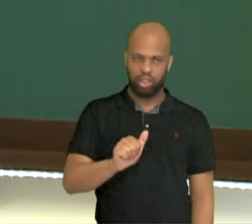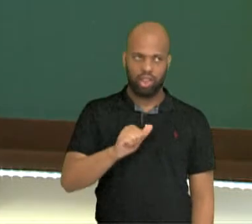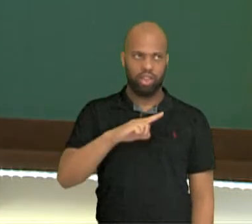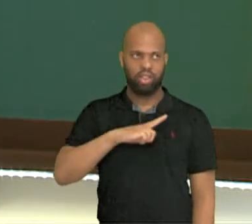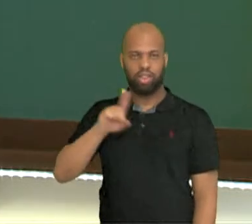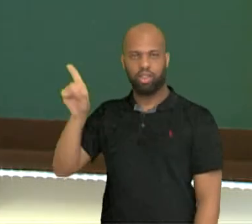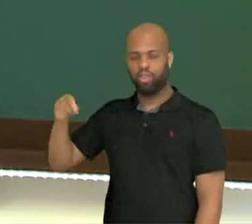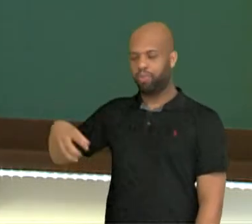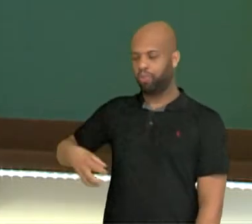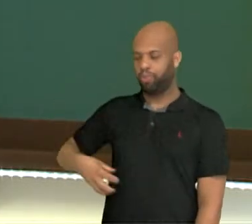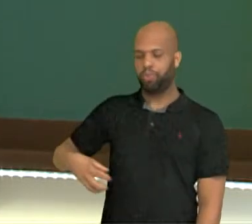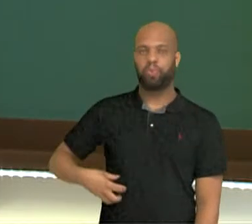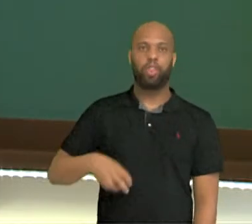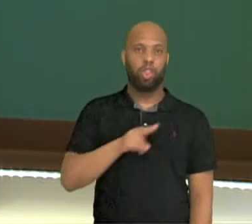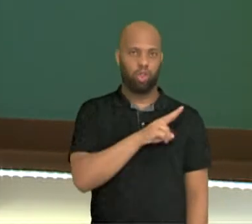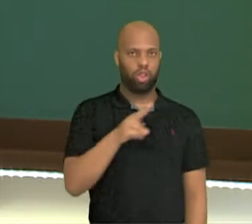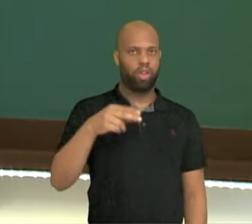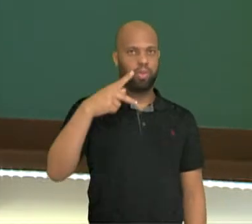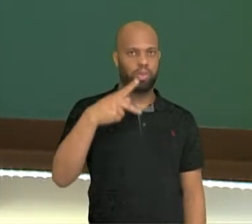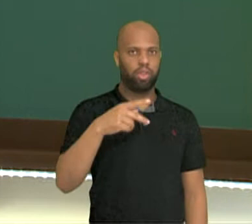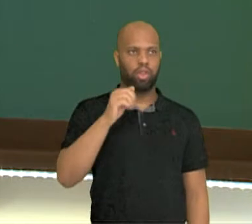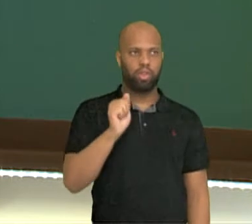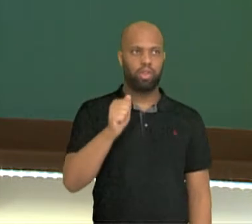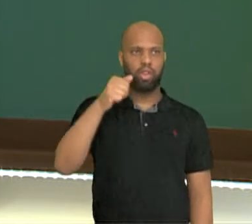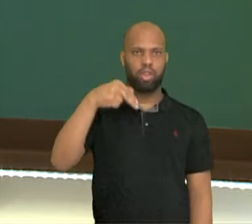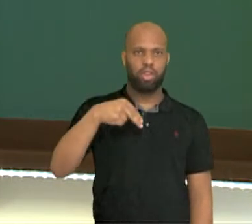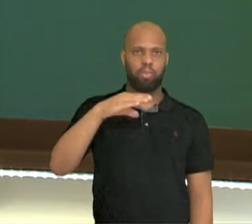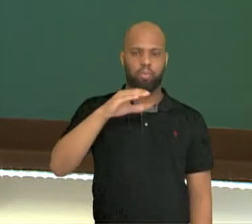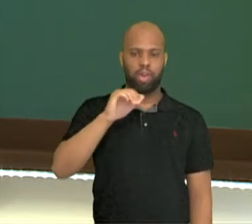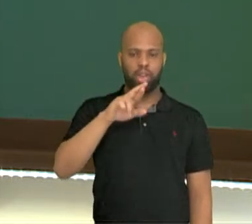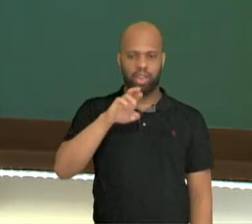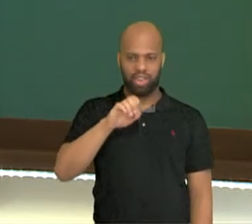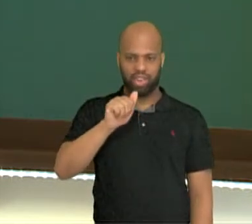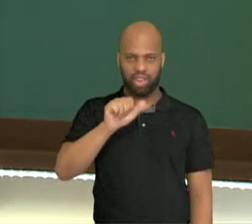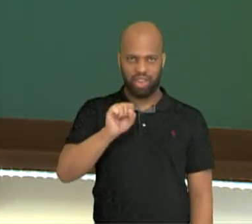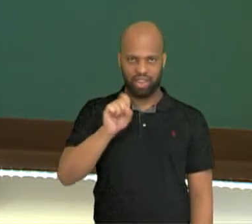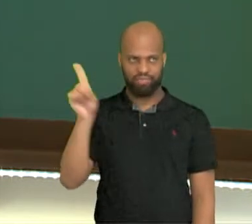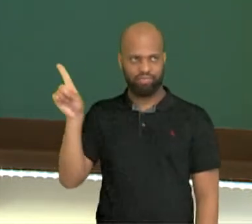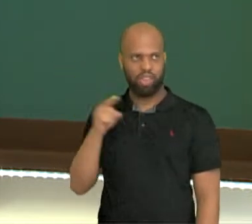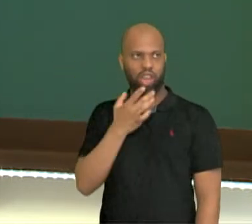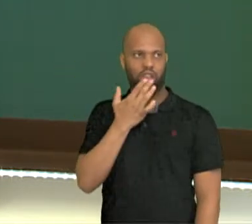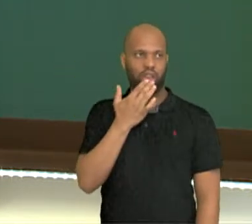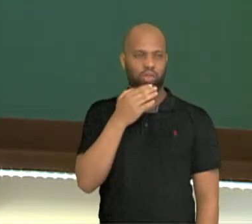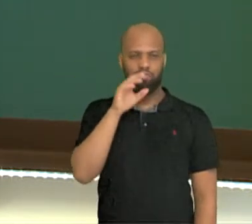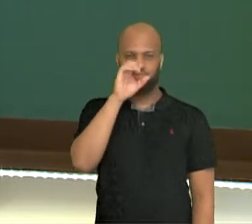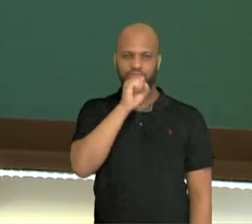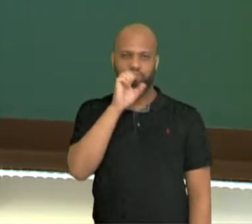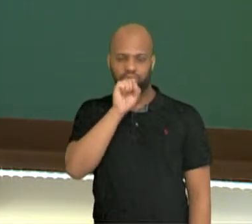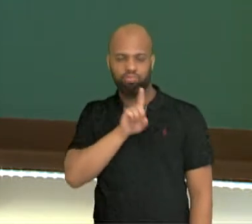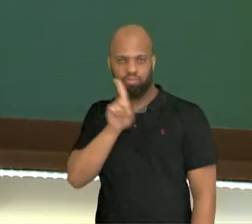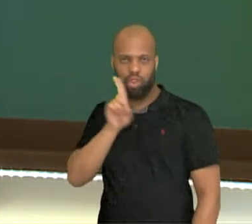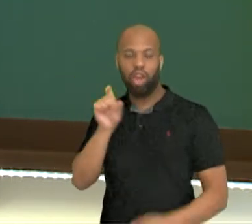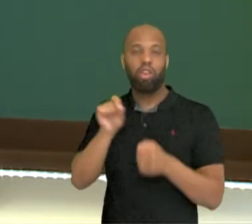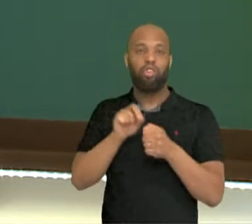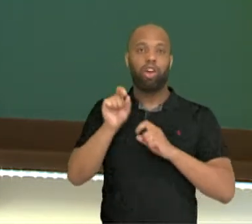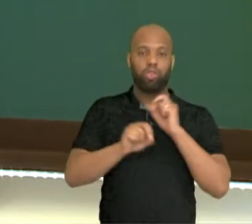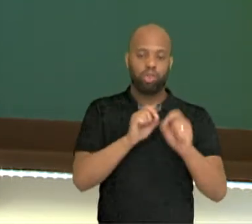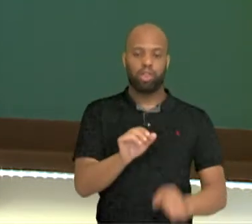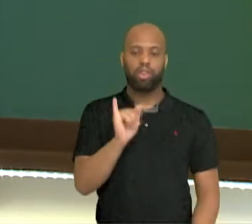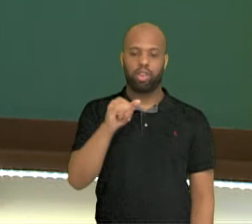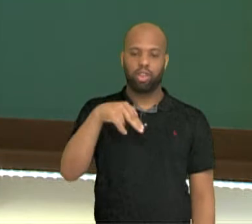o pâncreas, que é esse amarelinho aqui. O pâncreas, é responsável por produzir insulina.